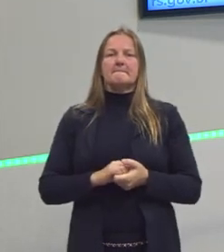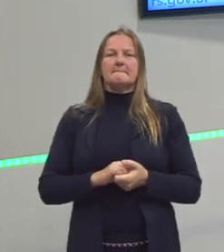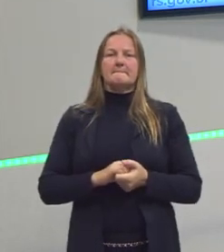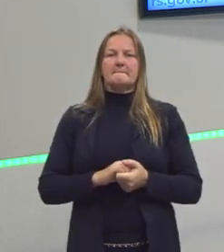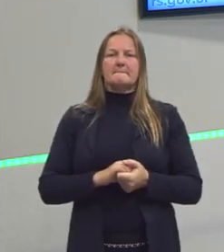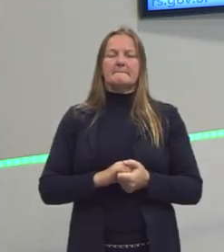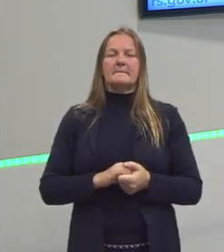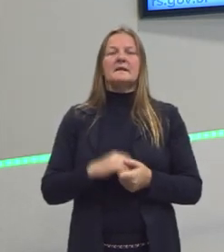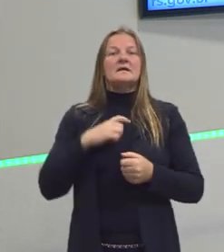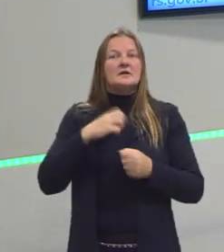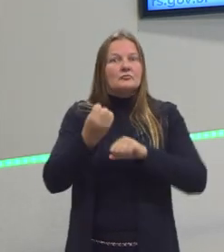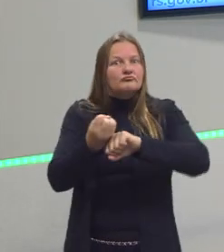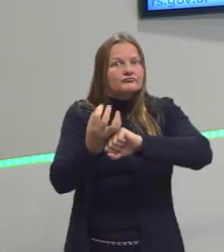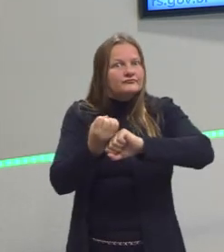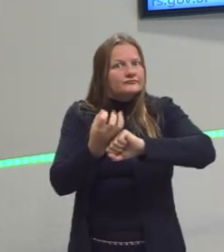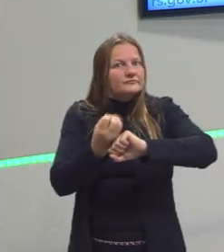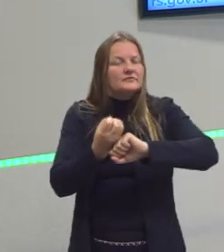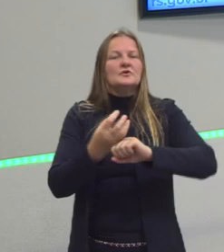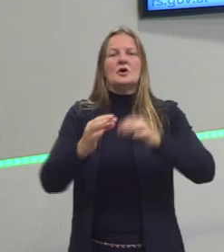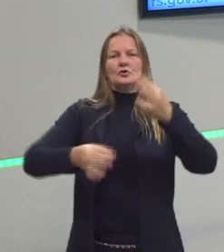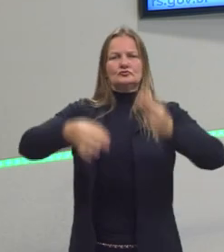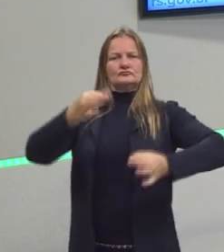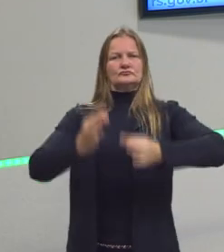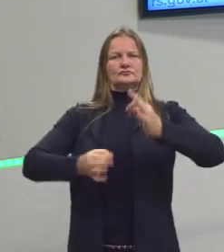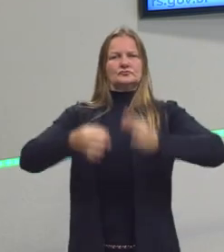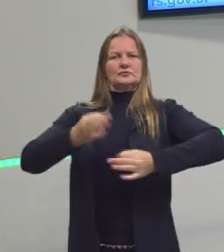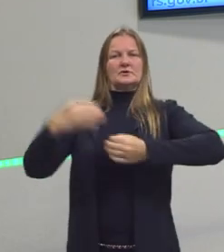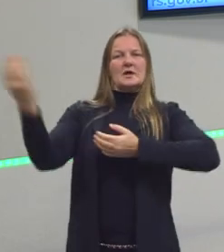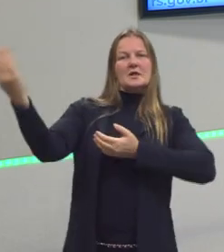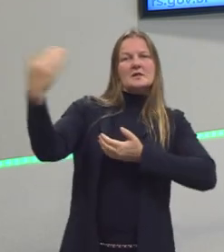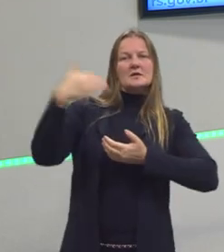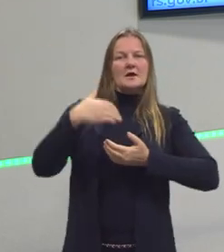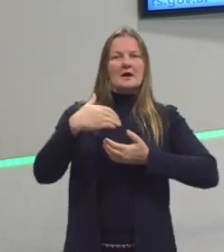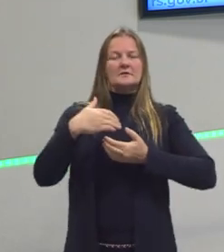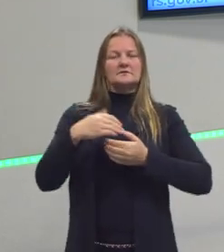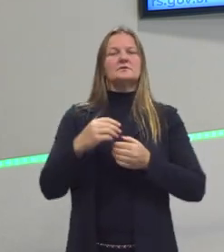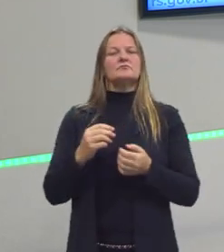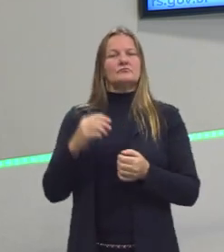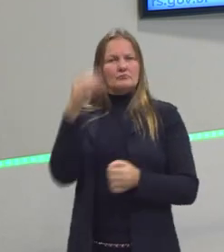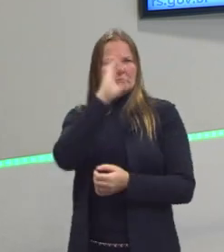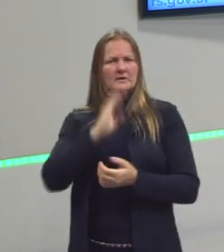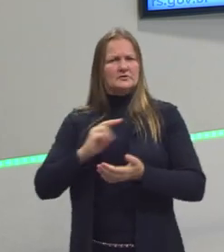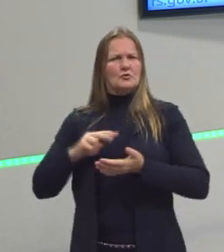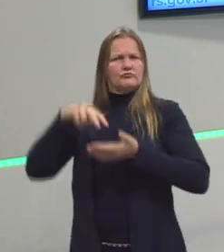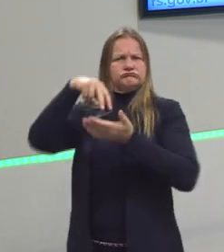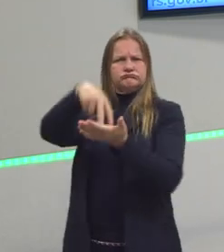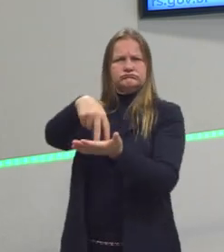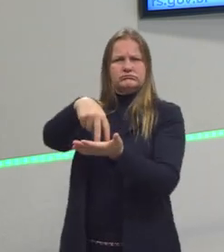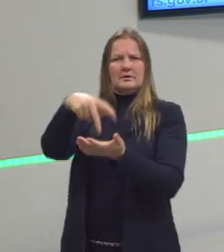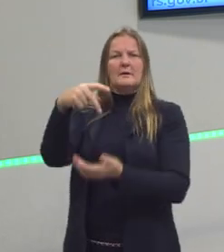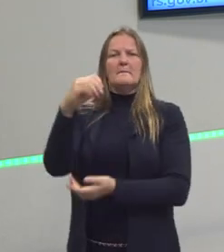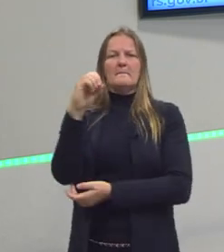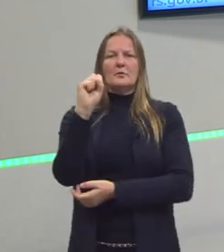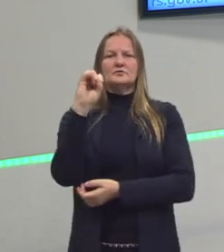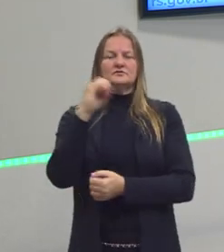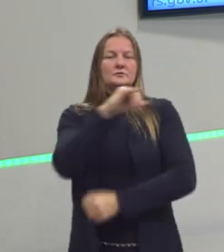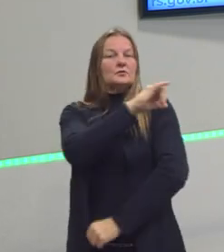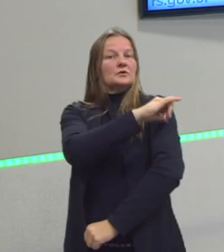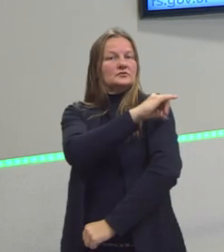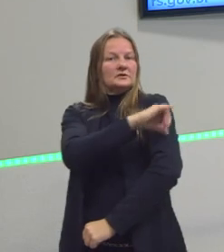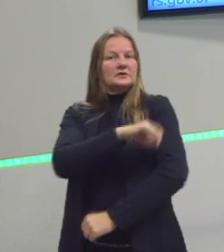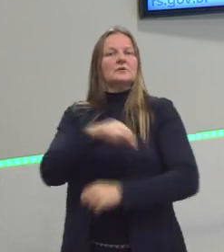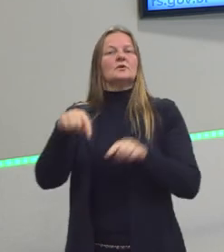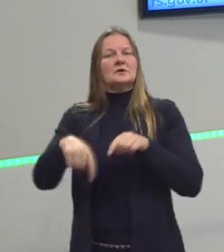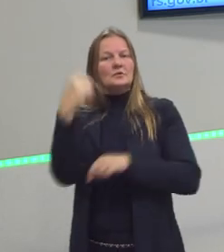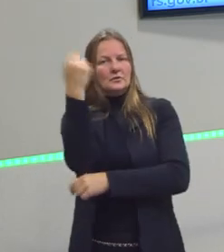advogados, esses juristas que trazem para o Brasil o positivismo muito difundido no Rio de Janeiro e também